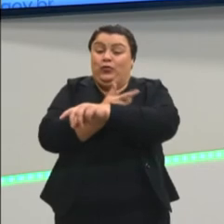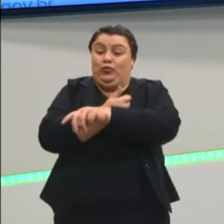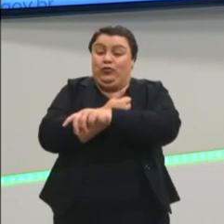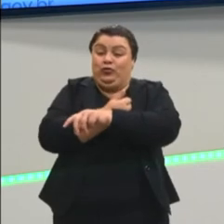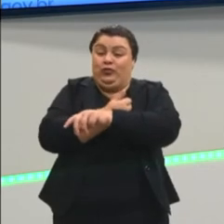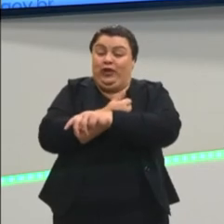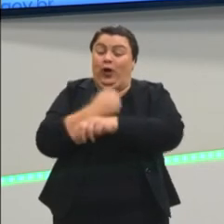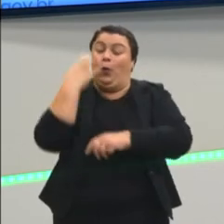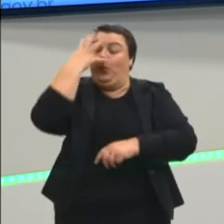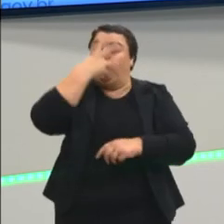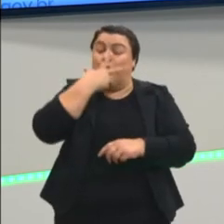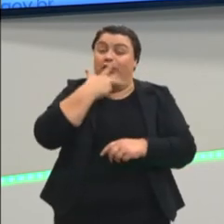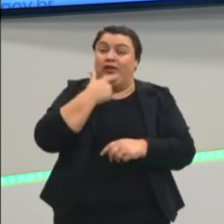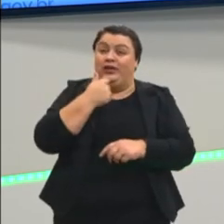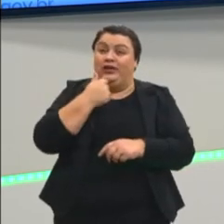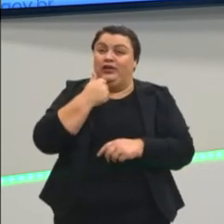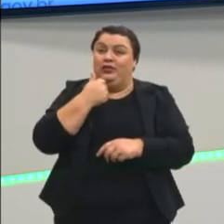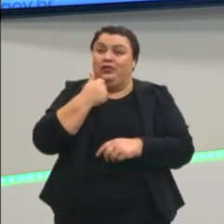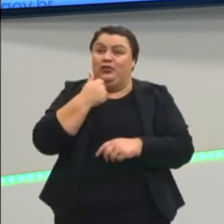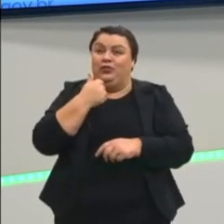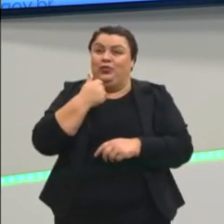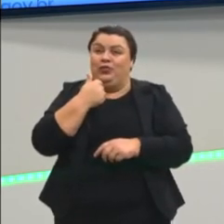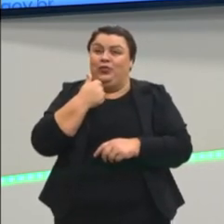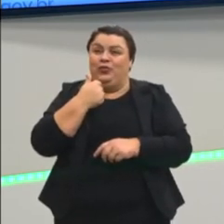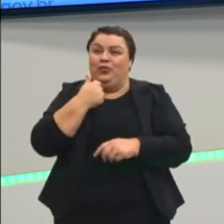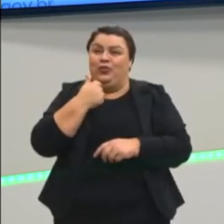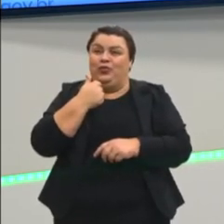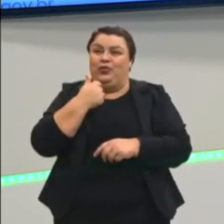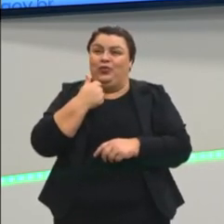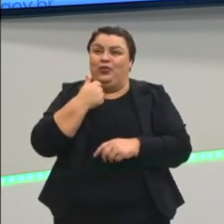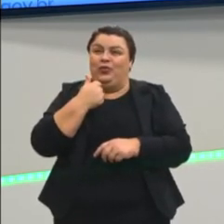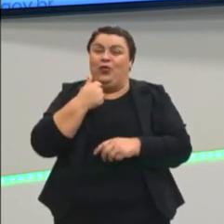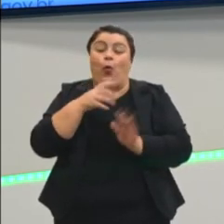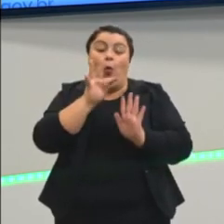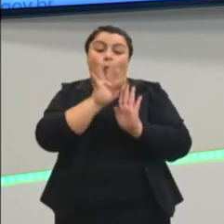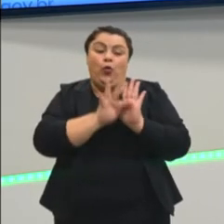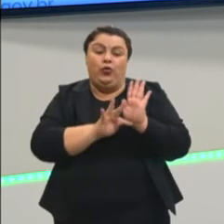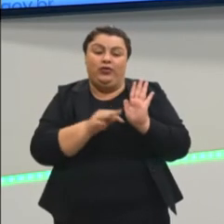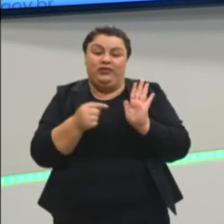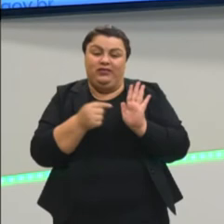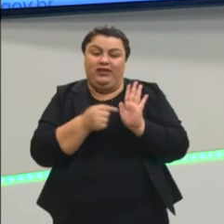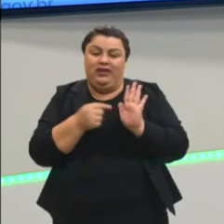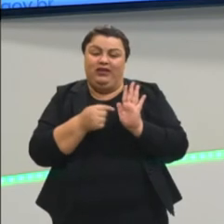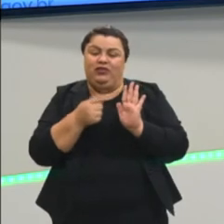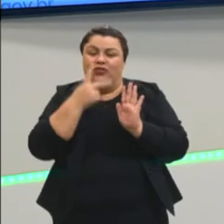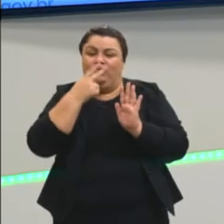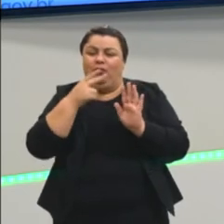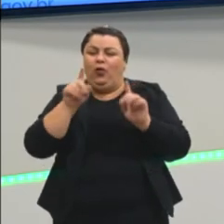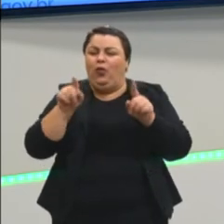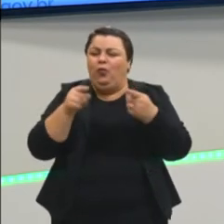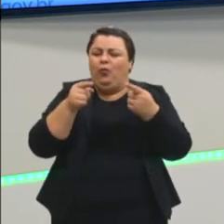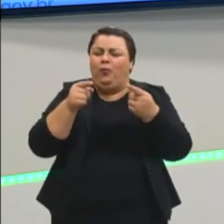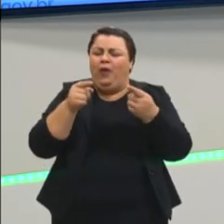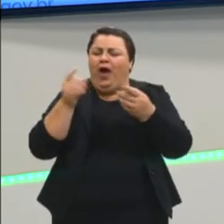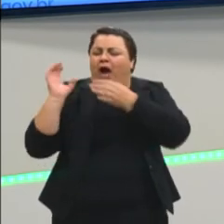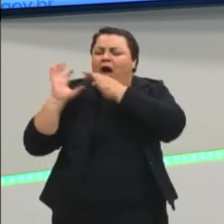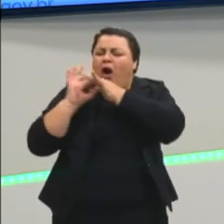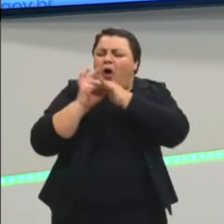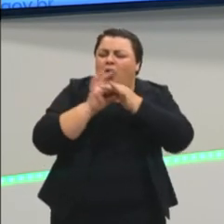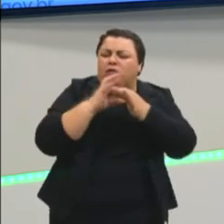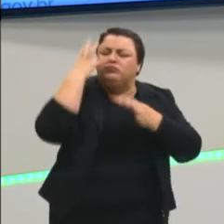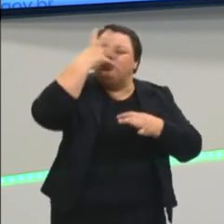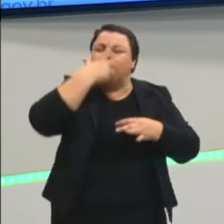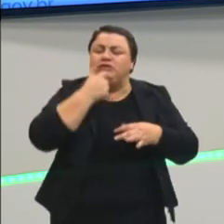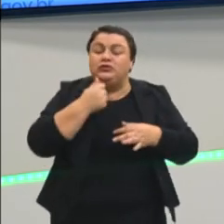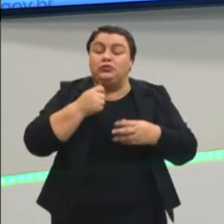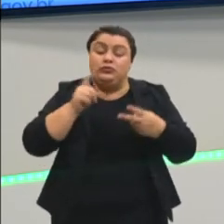bonito. Eu não estou falando que procurar comida é bonito, mas o texto como uma composição bonita. E o